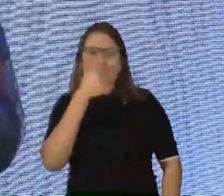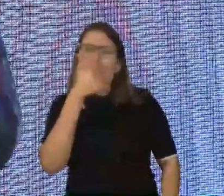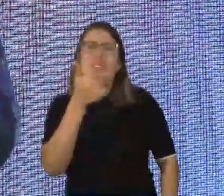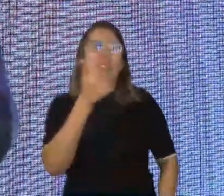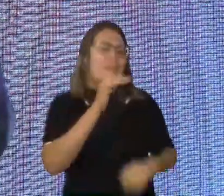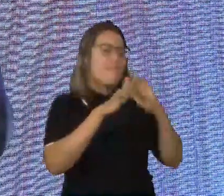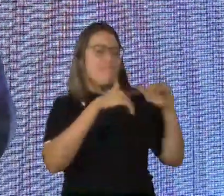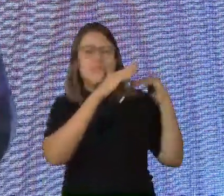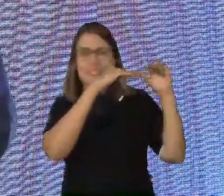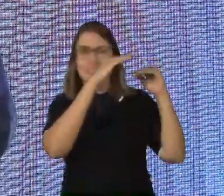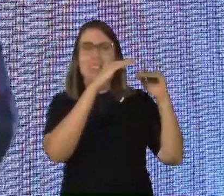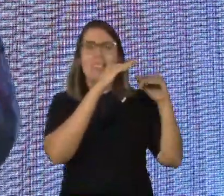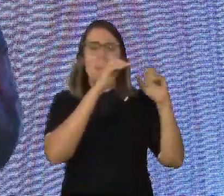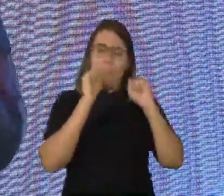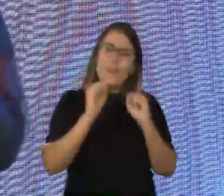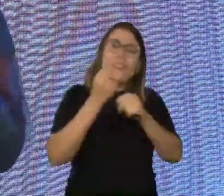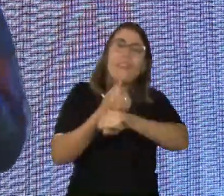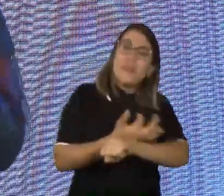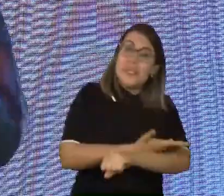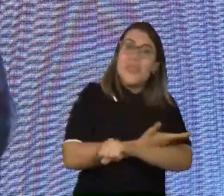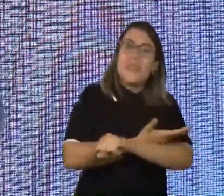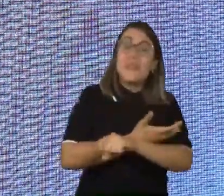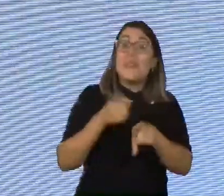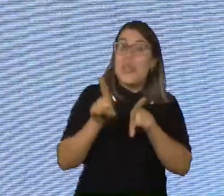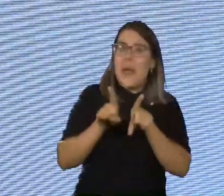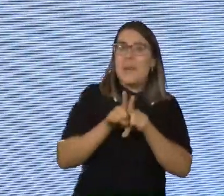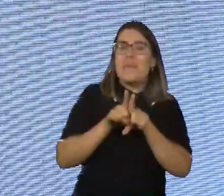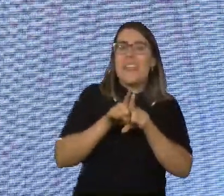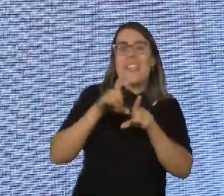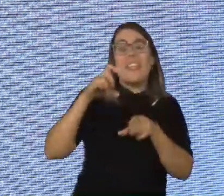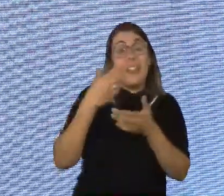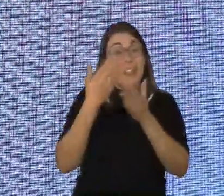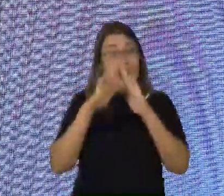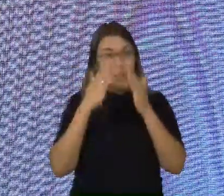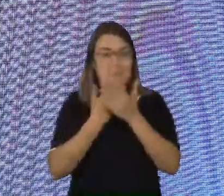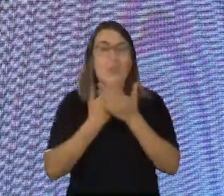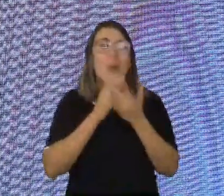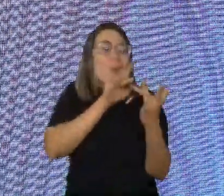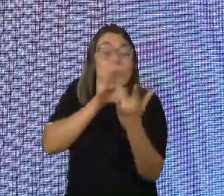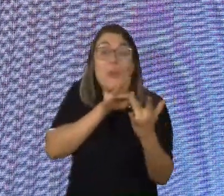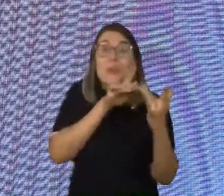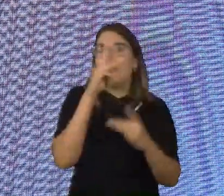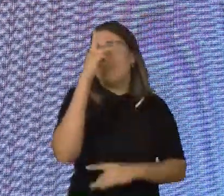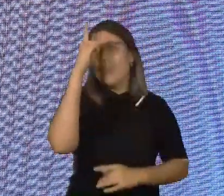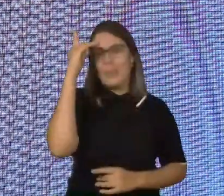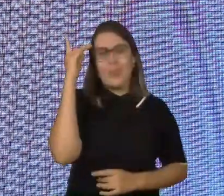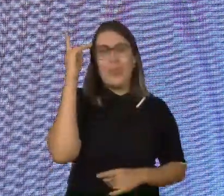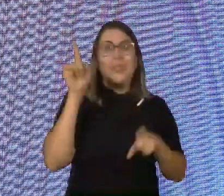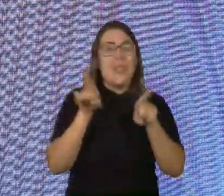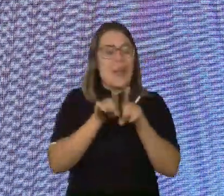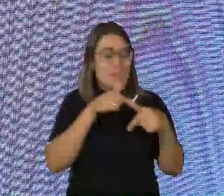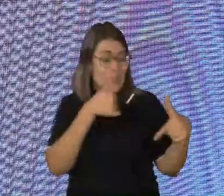em várias áreas. Tanto na área emocional, na escola, nas relações com as pessoas, no